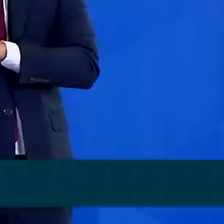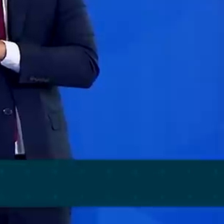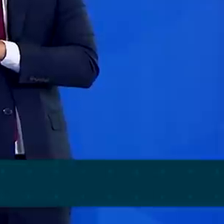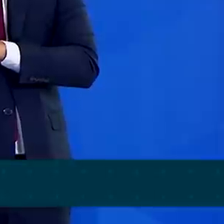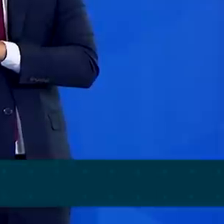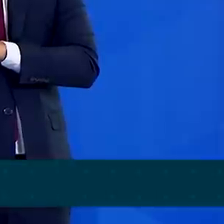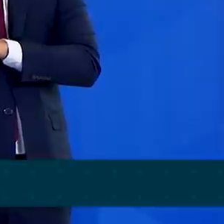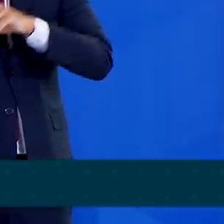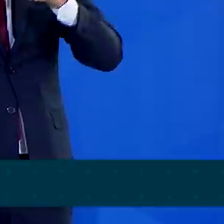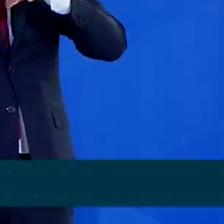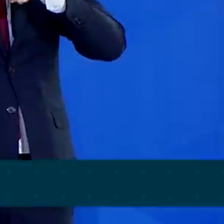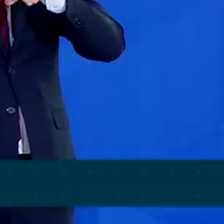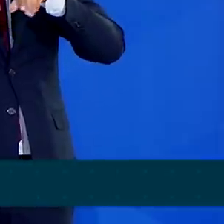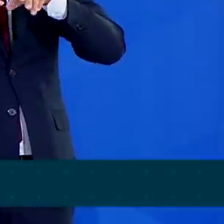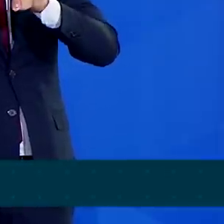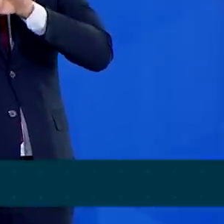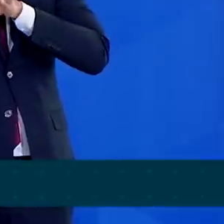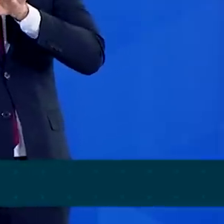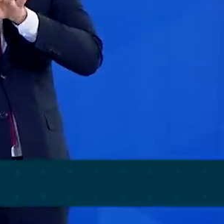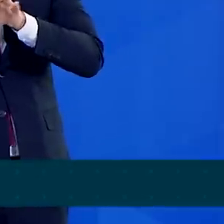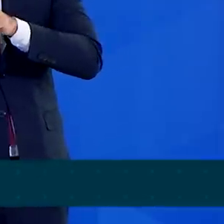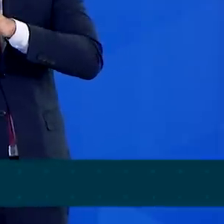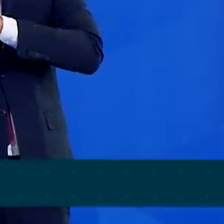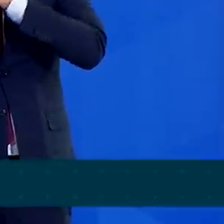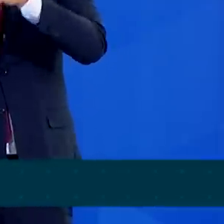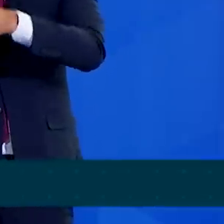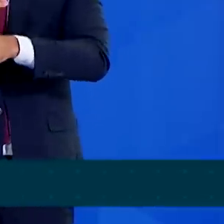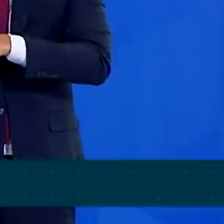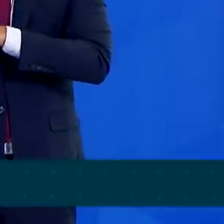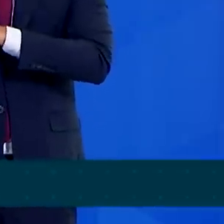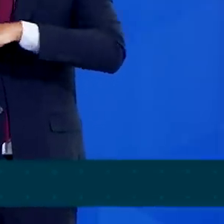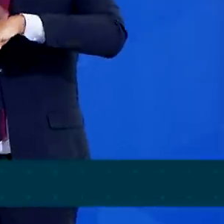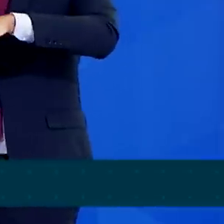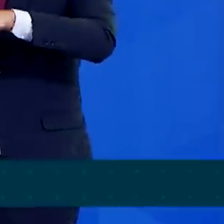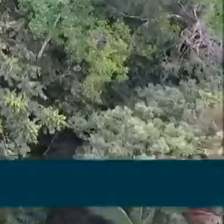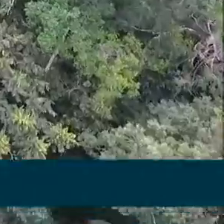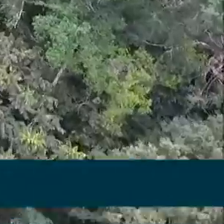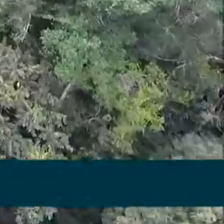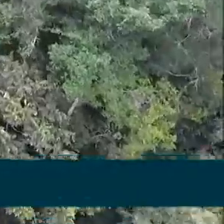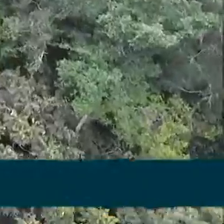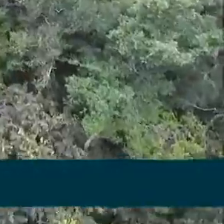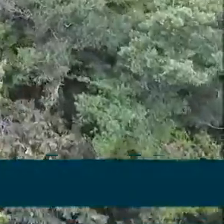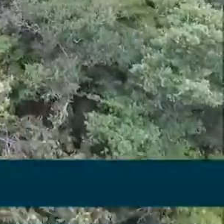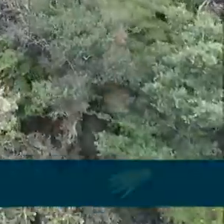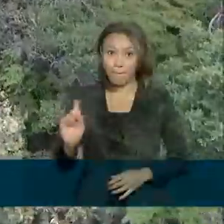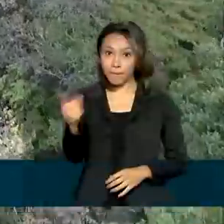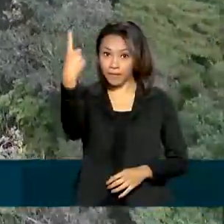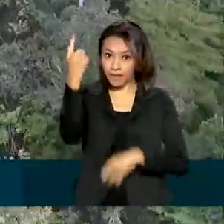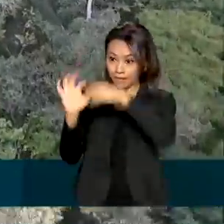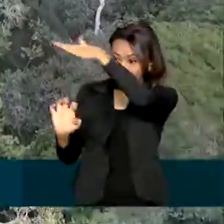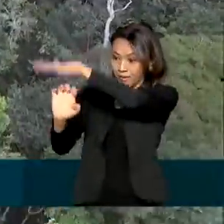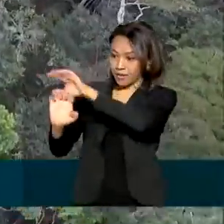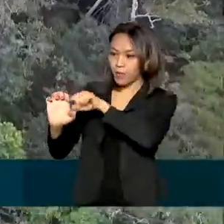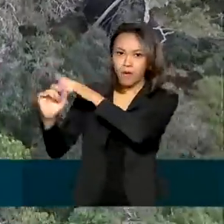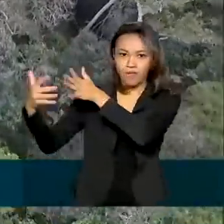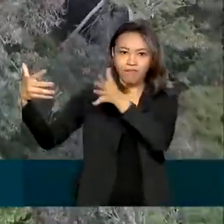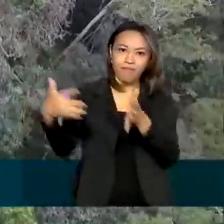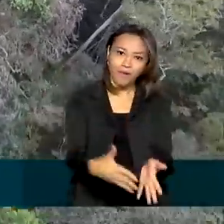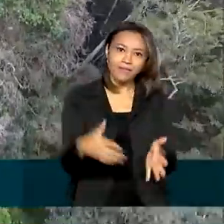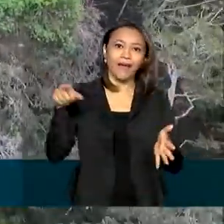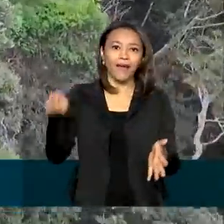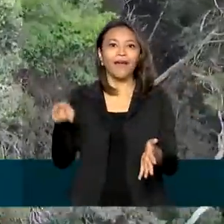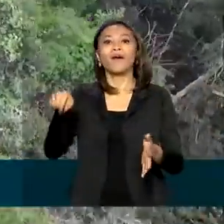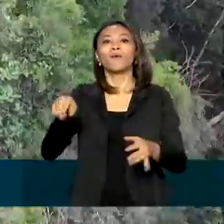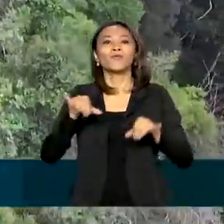Se for uma empresa estrangeira, 10 euros por hectare por ano. A primeira empresa a participar é a rede de